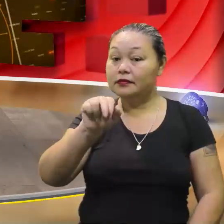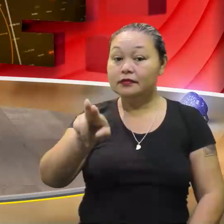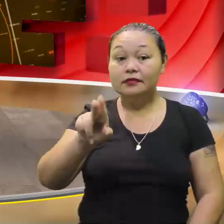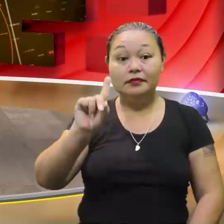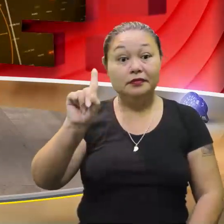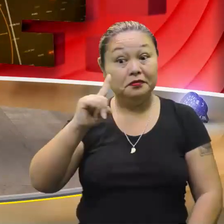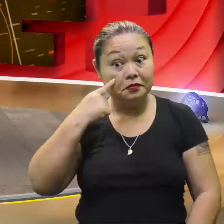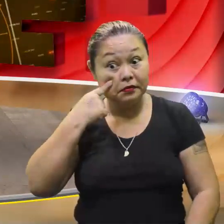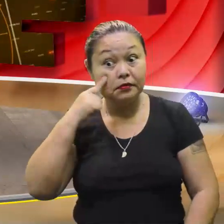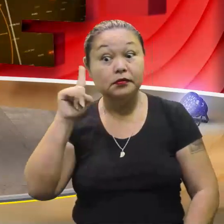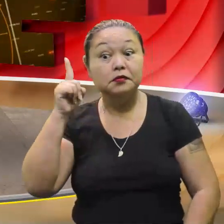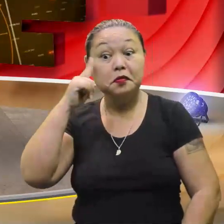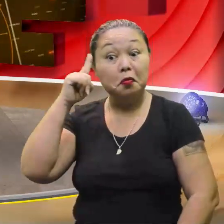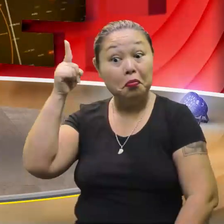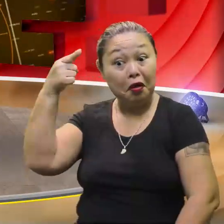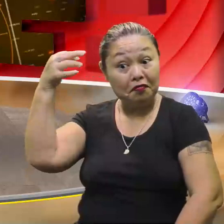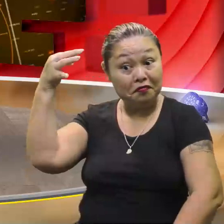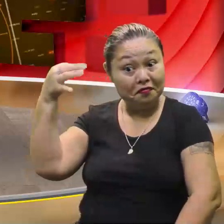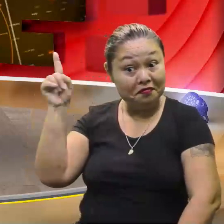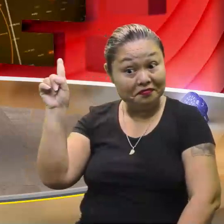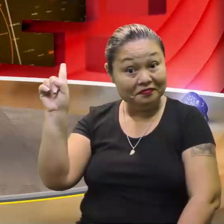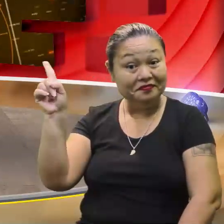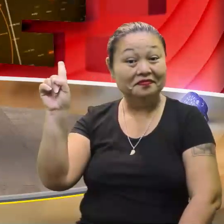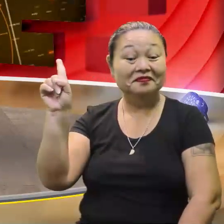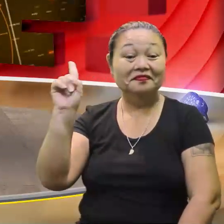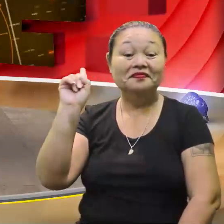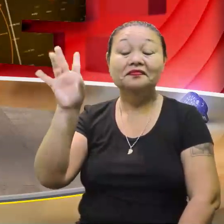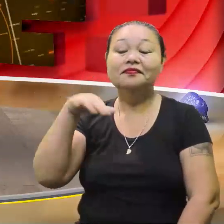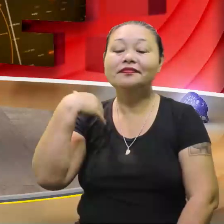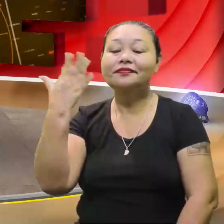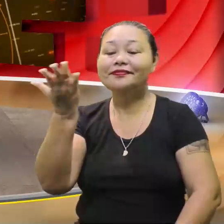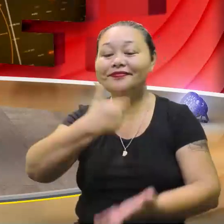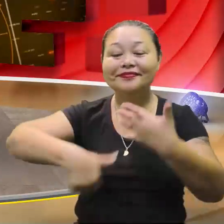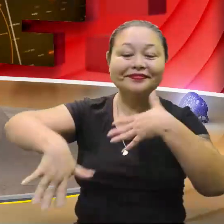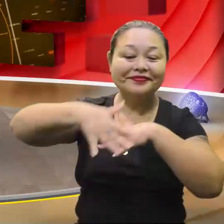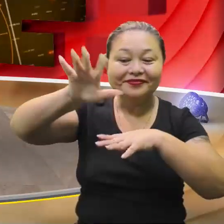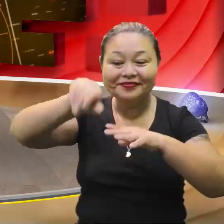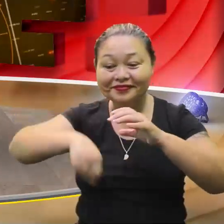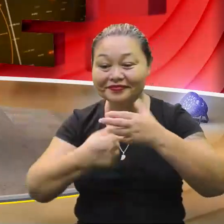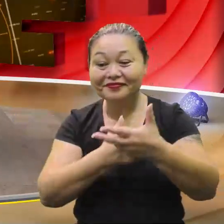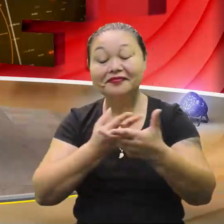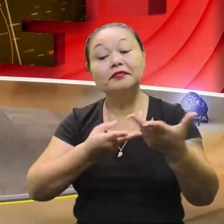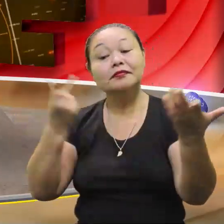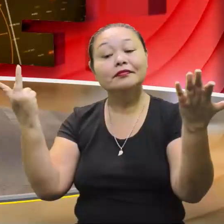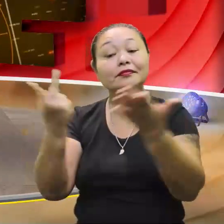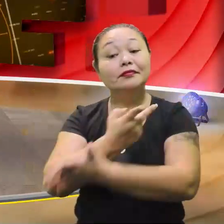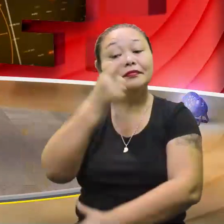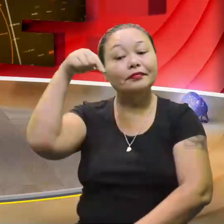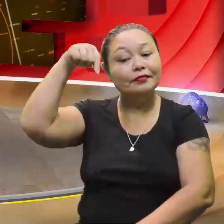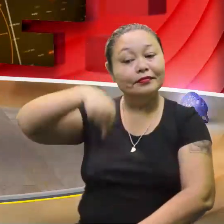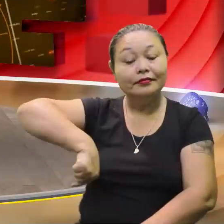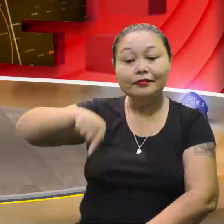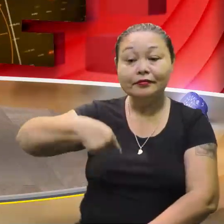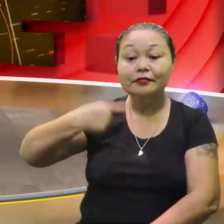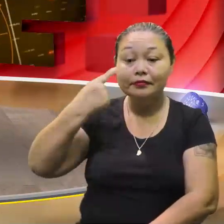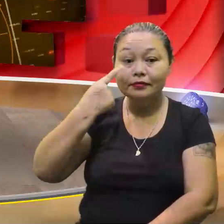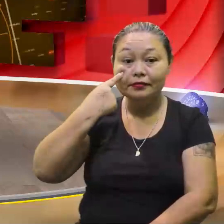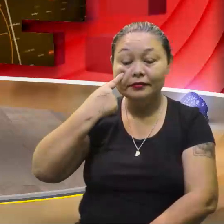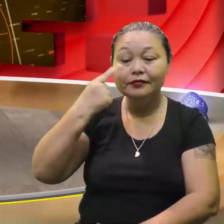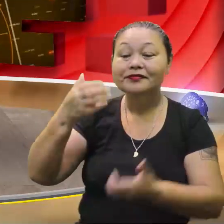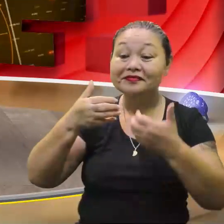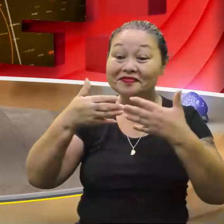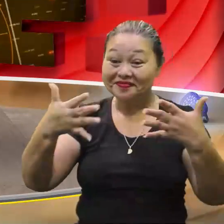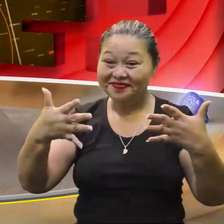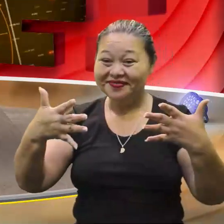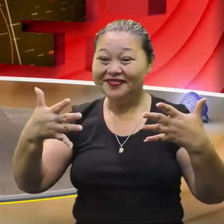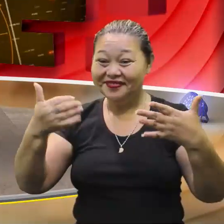E matemática da coisa acontece aqui e vocês viram, nossa abertura